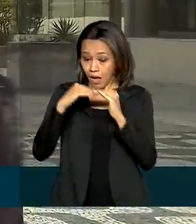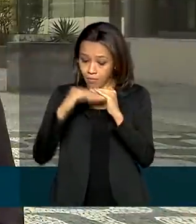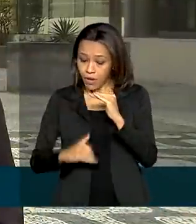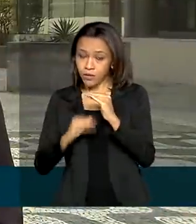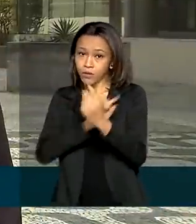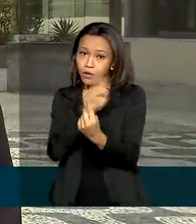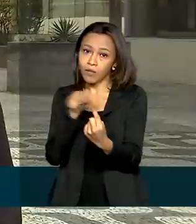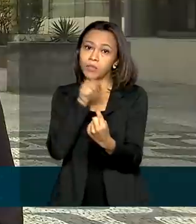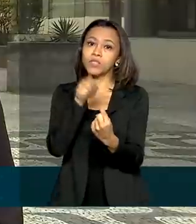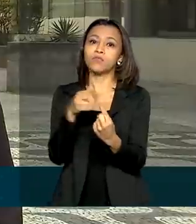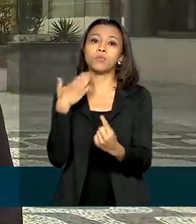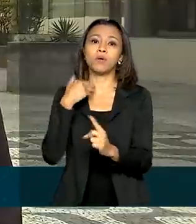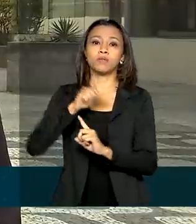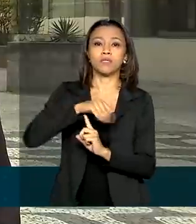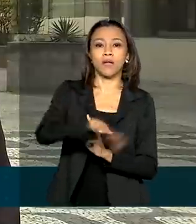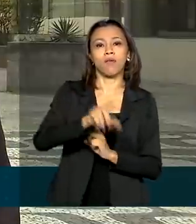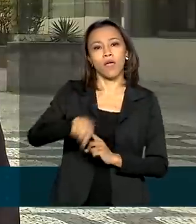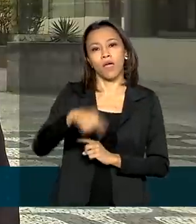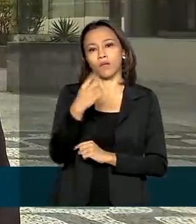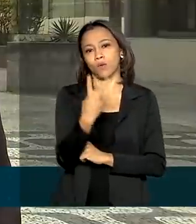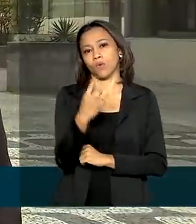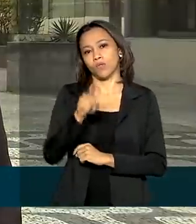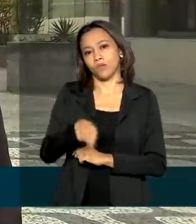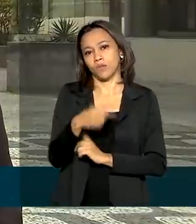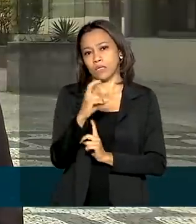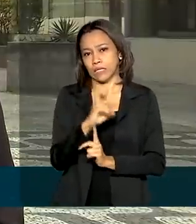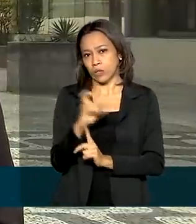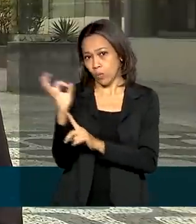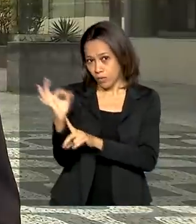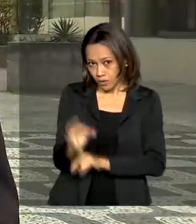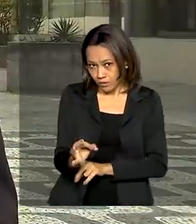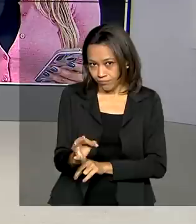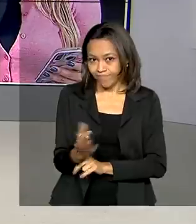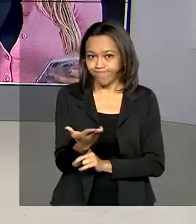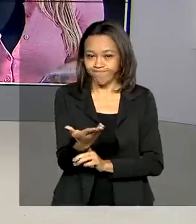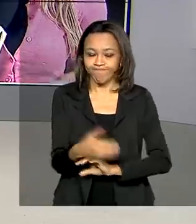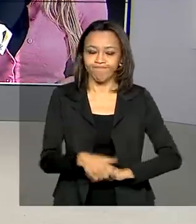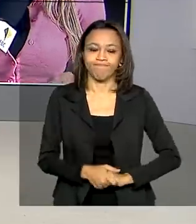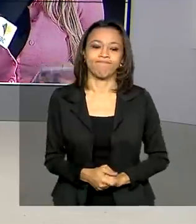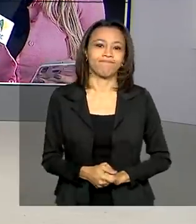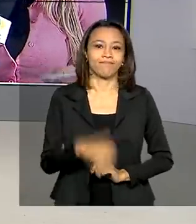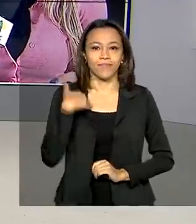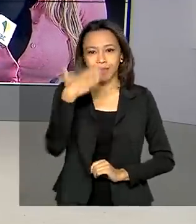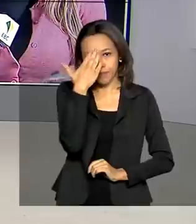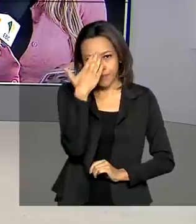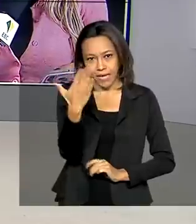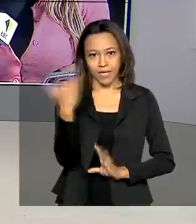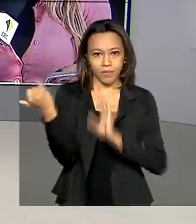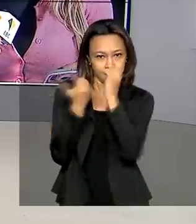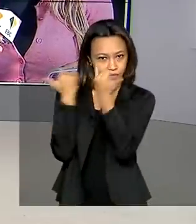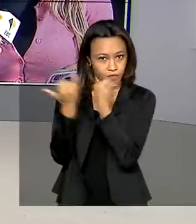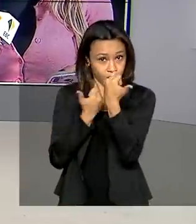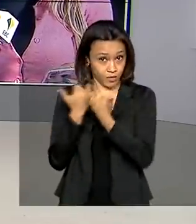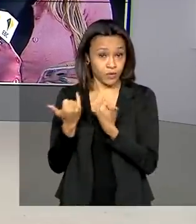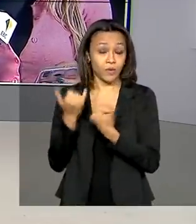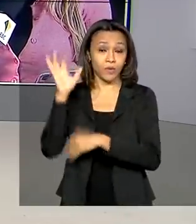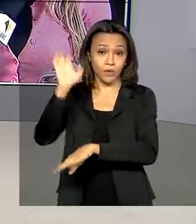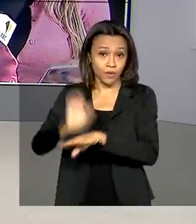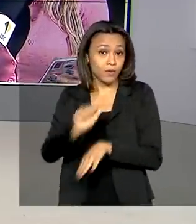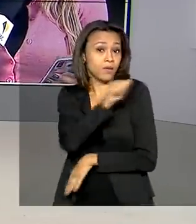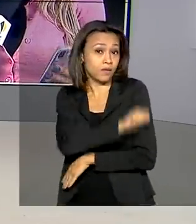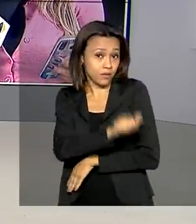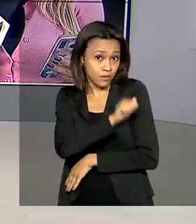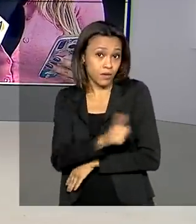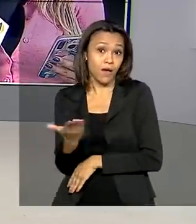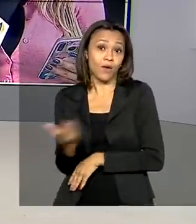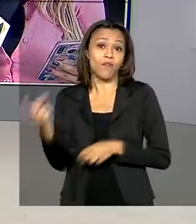Banco Central, que é de 2,5%. Voltamos com você, Renata. Obrigada pelas informações, Maurício, direto do Rio de Janeiro. E a gente